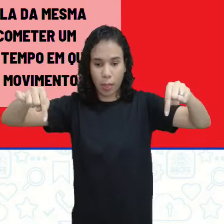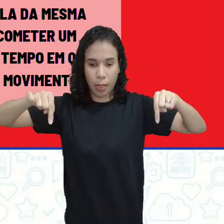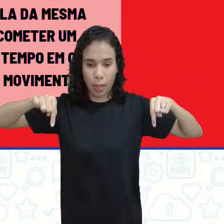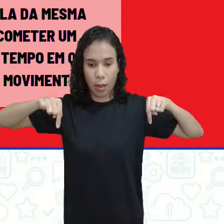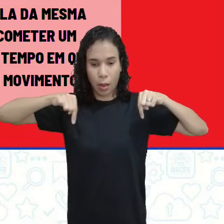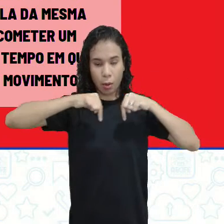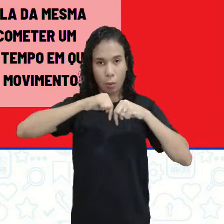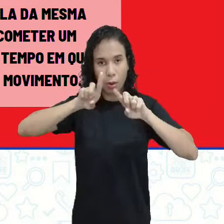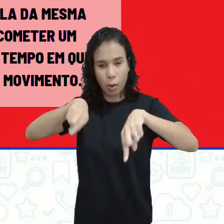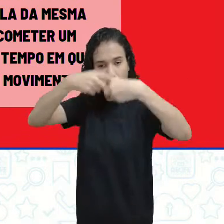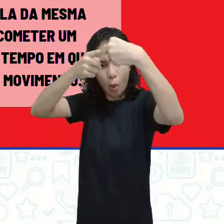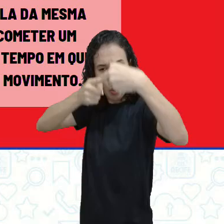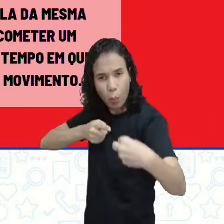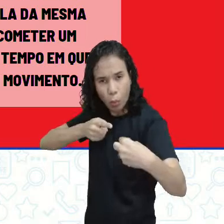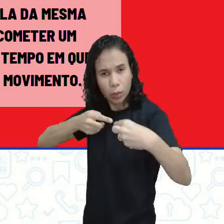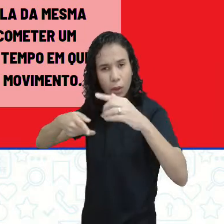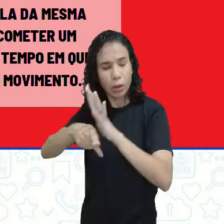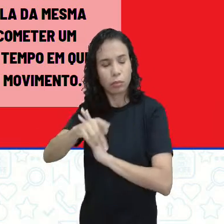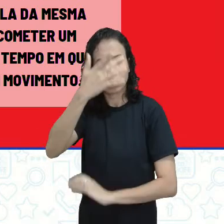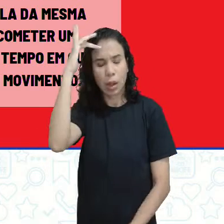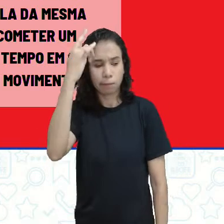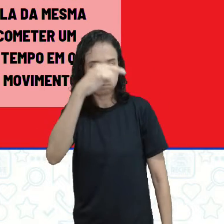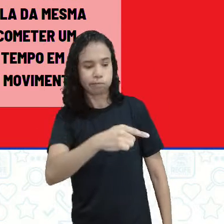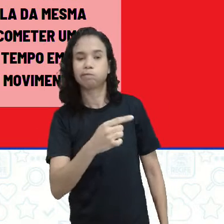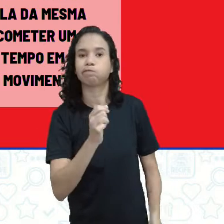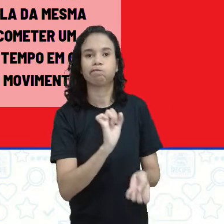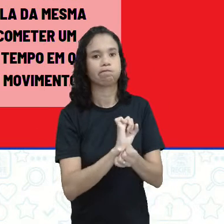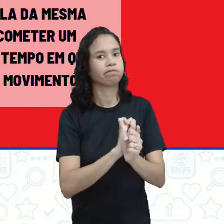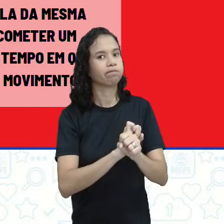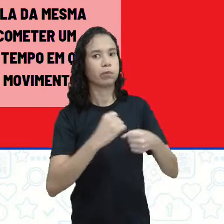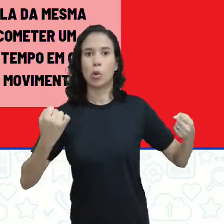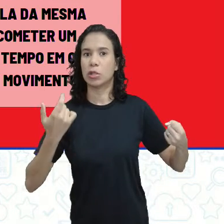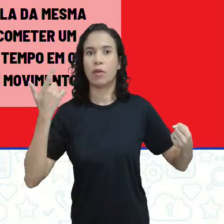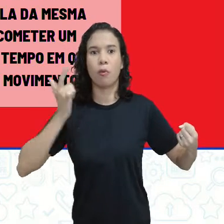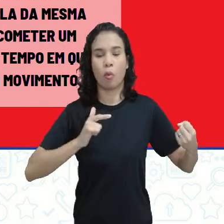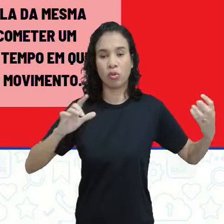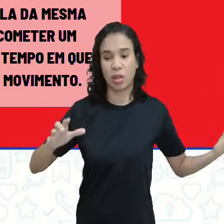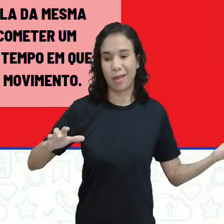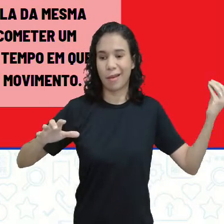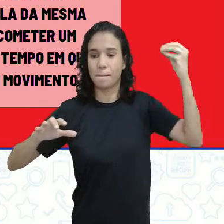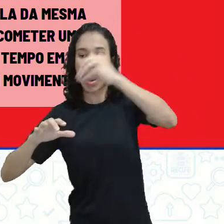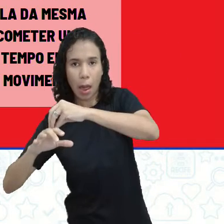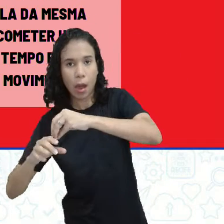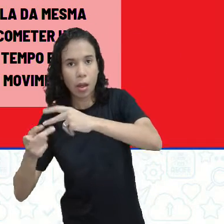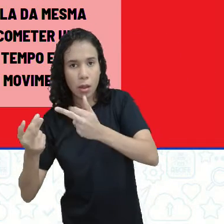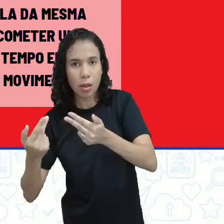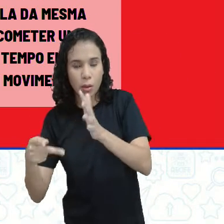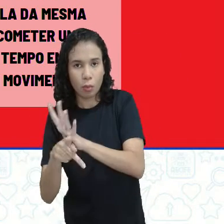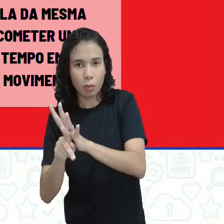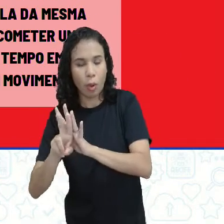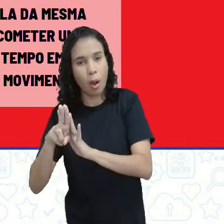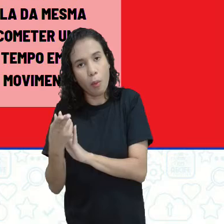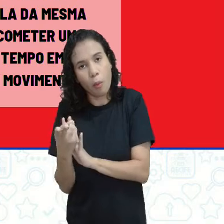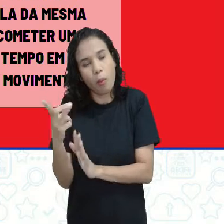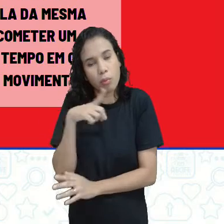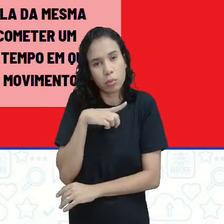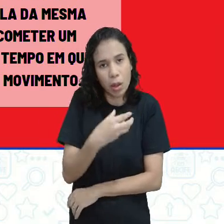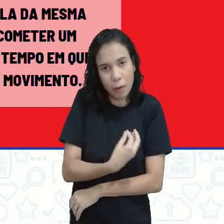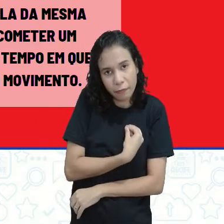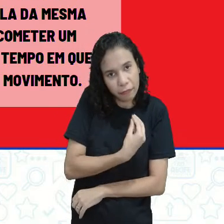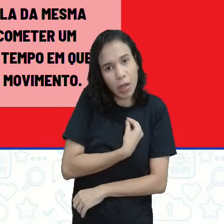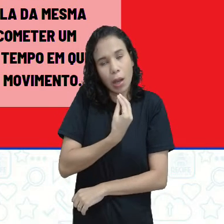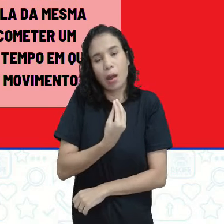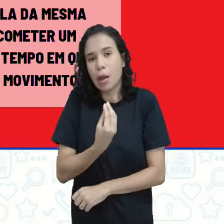nos quais o adversário seja incapaz de devolvê-la da mesma forma ou que leve-o